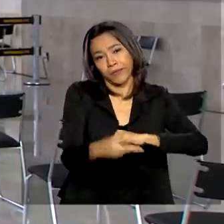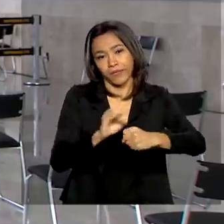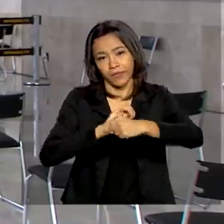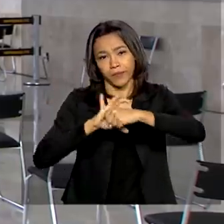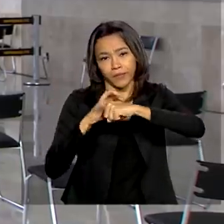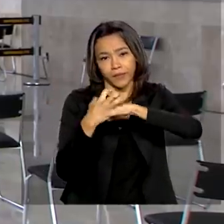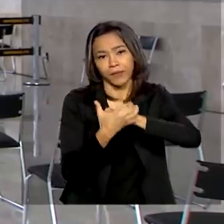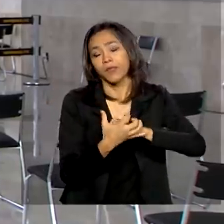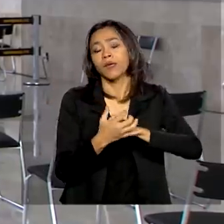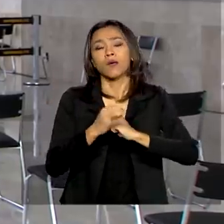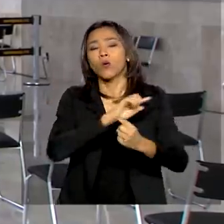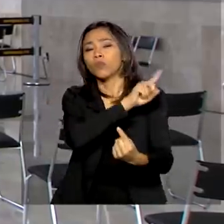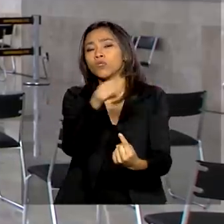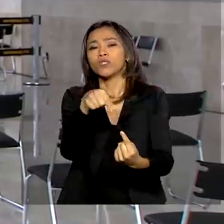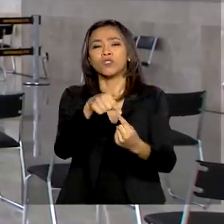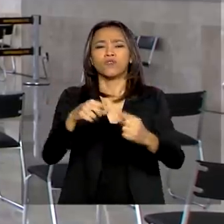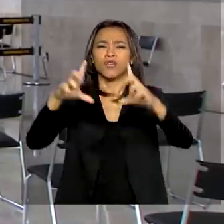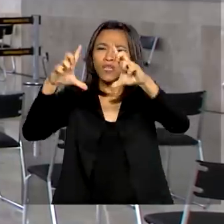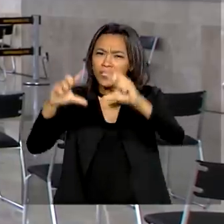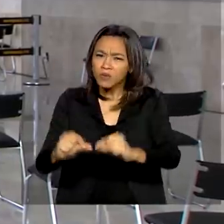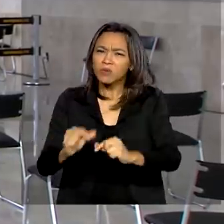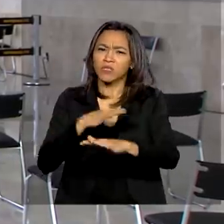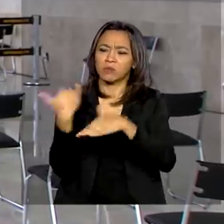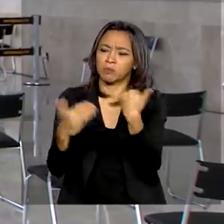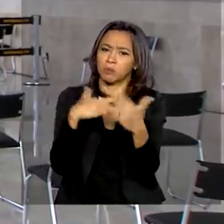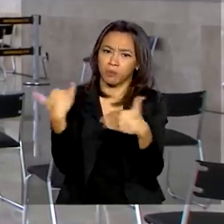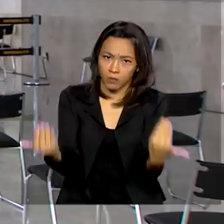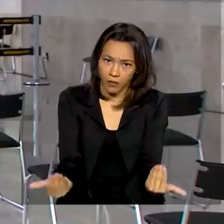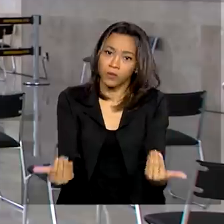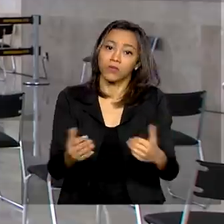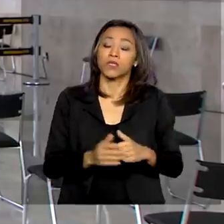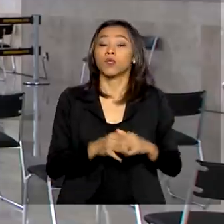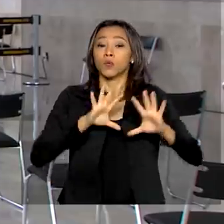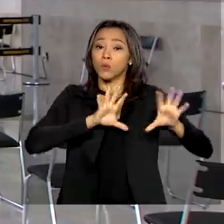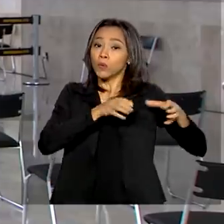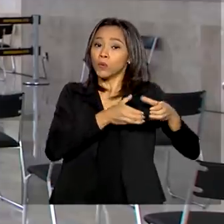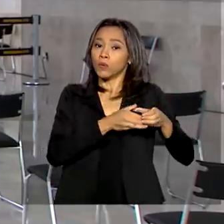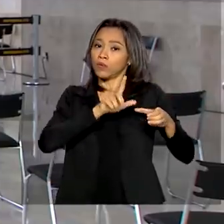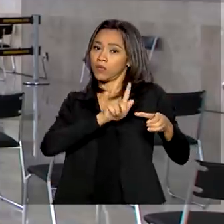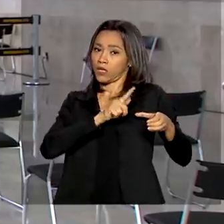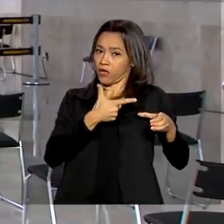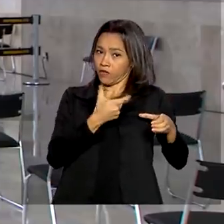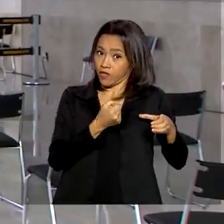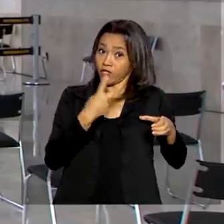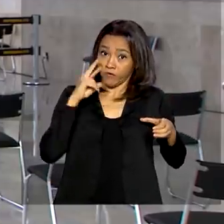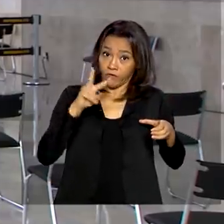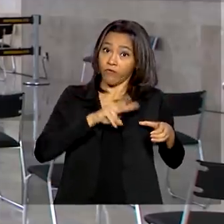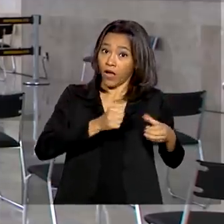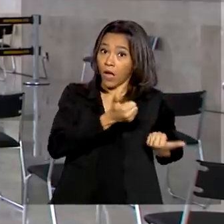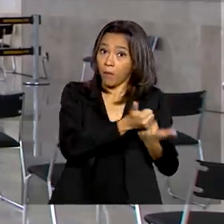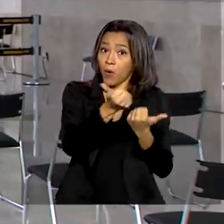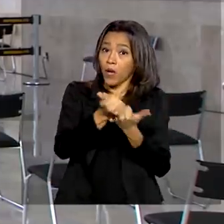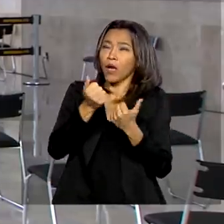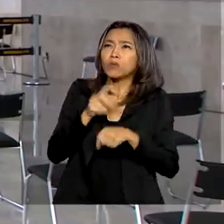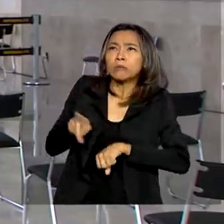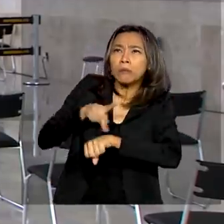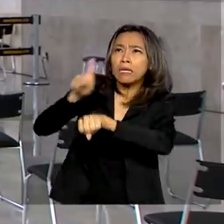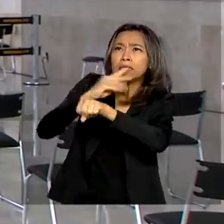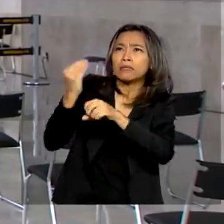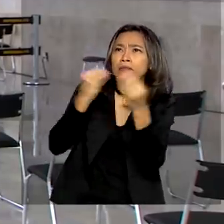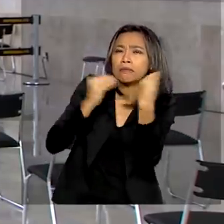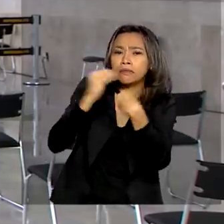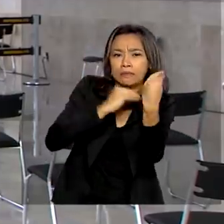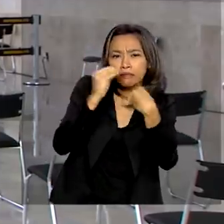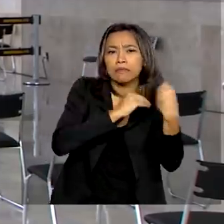meta de minimizar a perda de vidas. O G20 vai, inclusive, apoiar os países mais fracos nessa luta